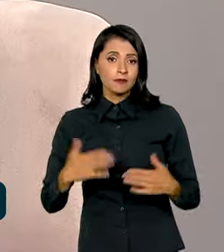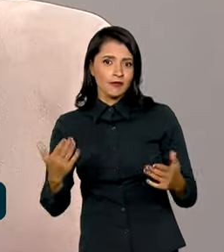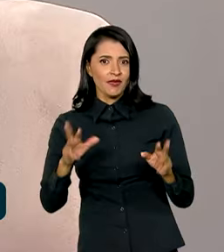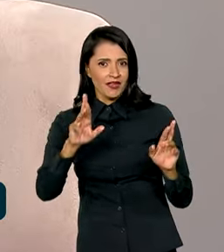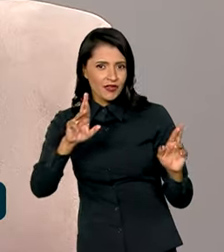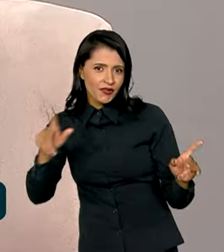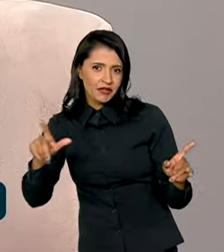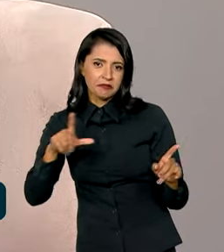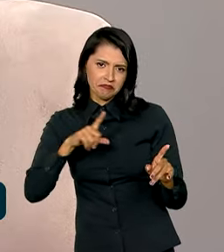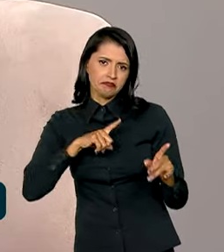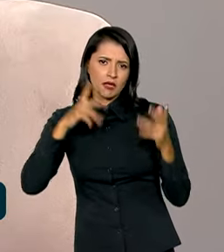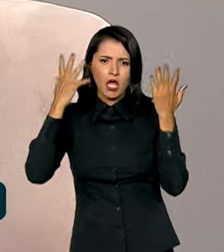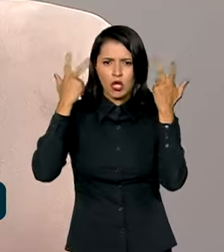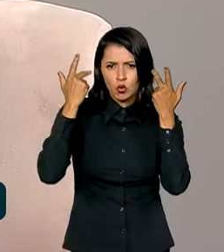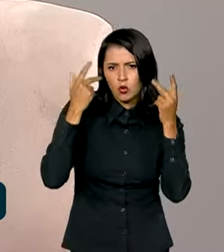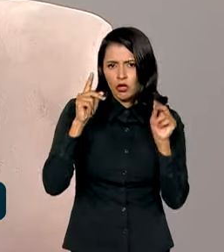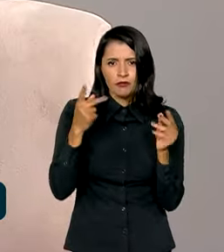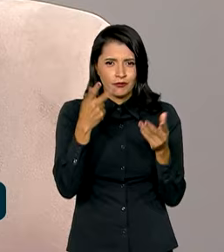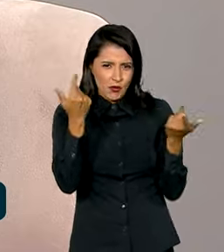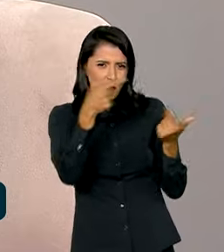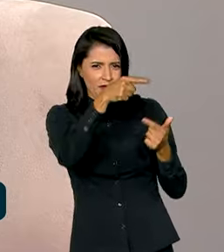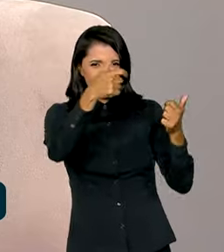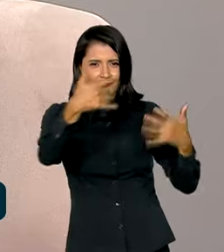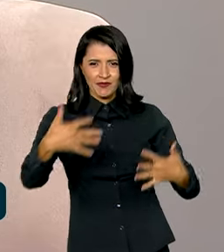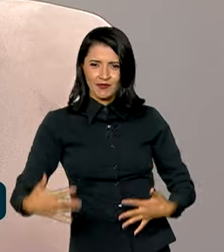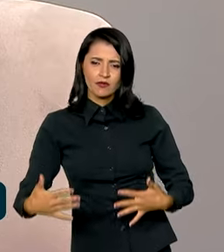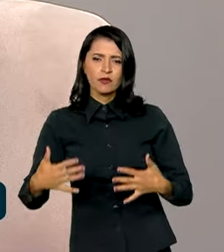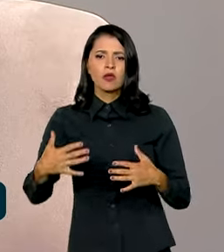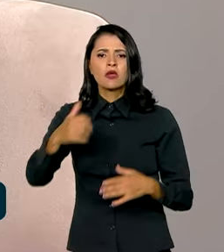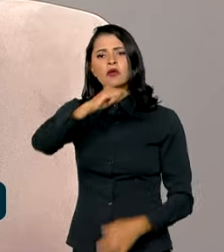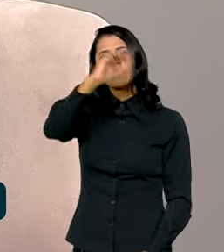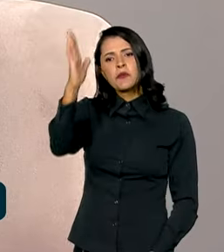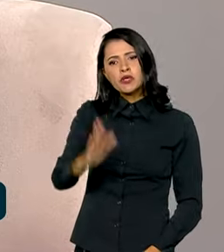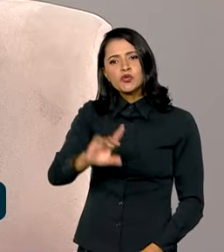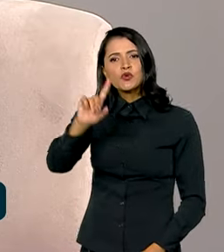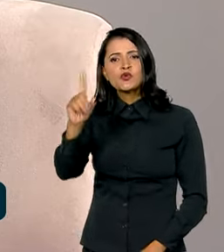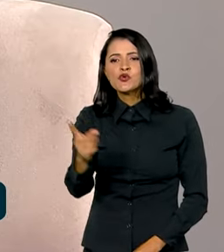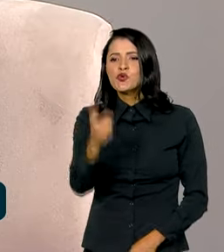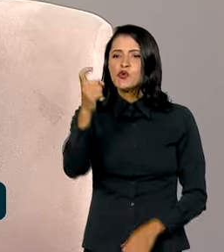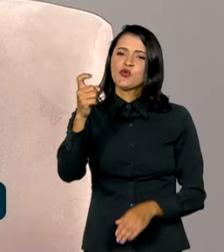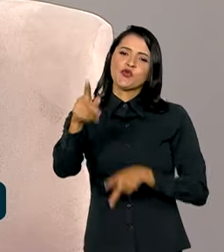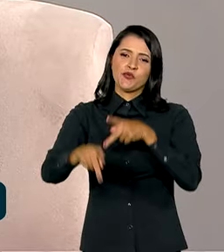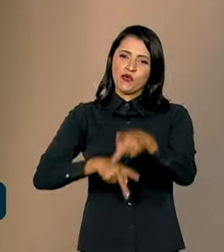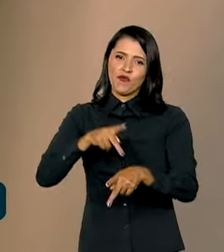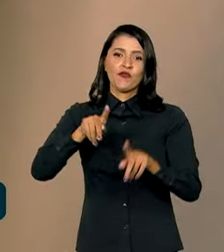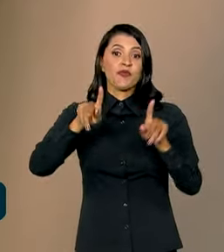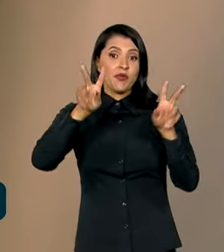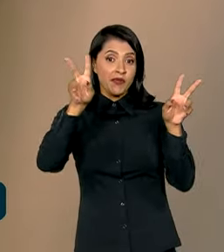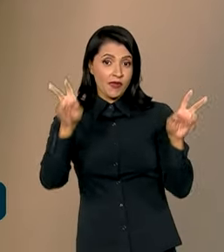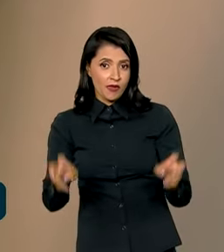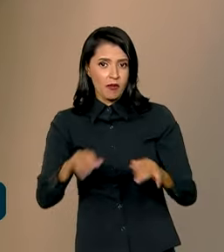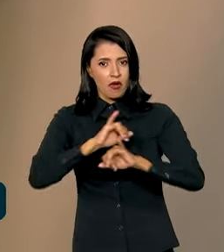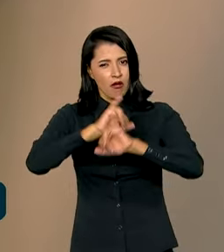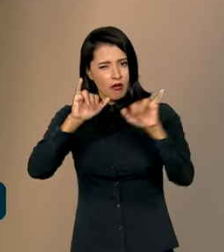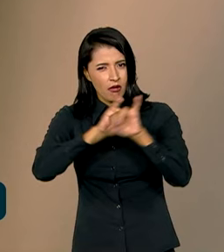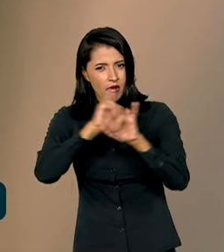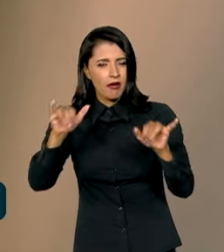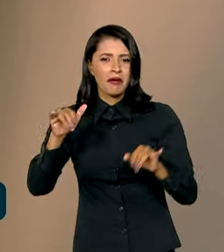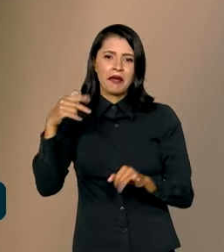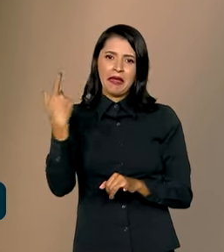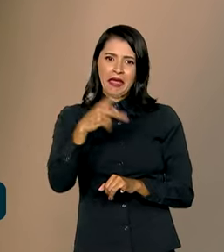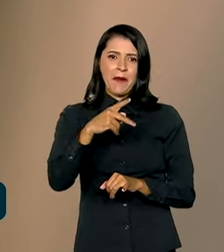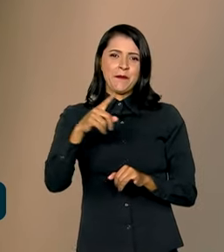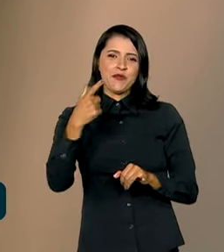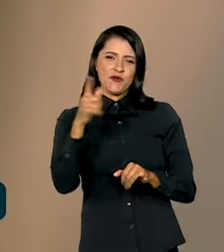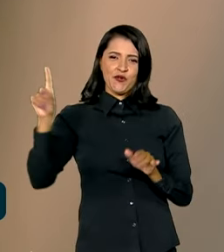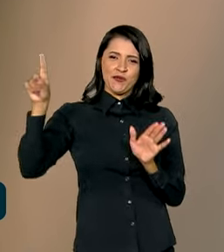diferenças que são naturais, como o senhor falou, ministro, o Brasil é um só povo. Esse é o tema de uma campanha, que é a minha